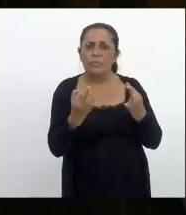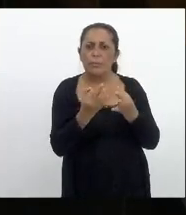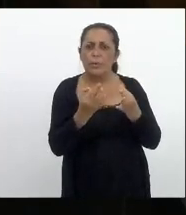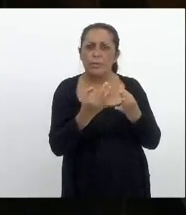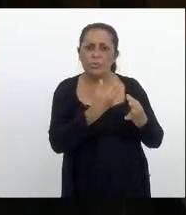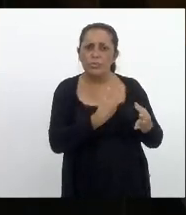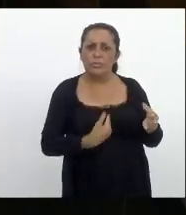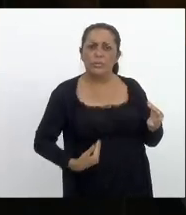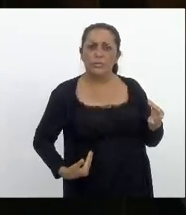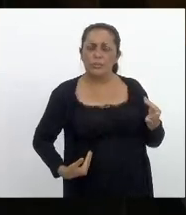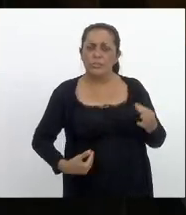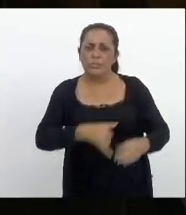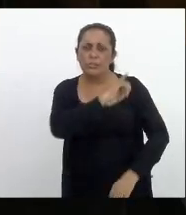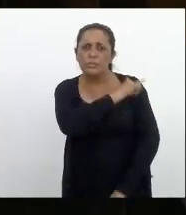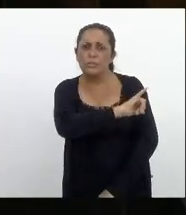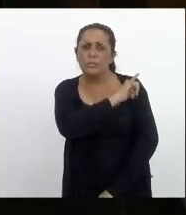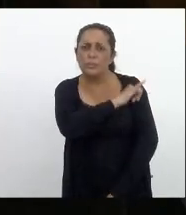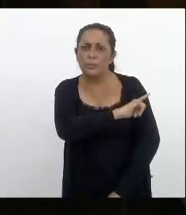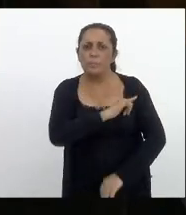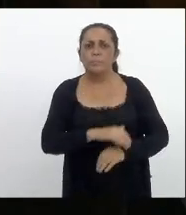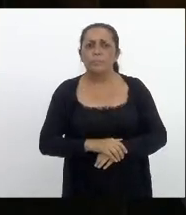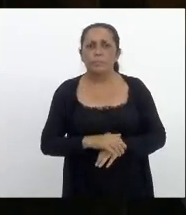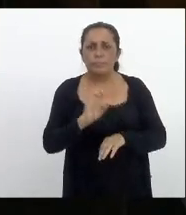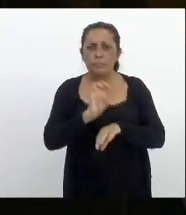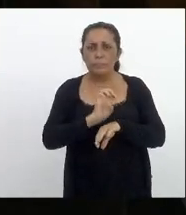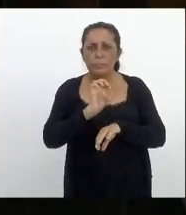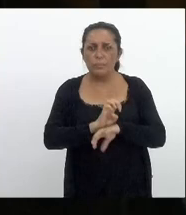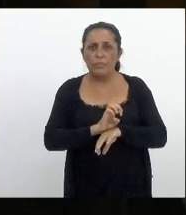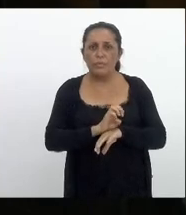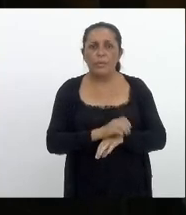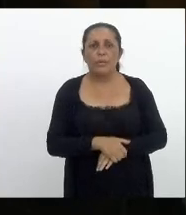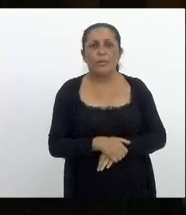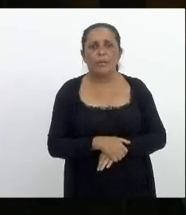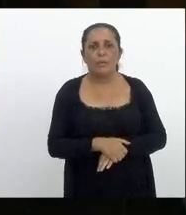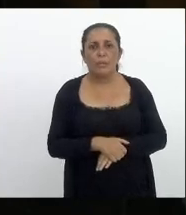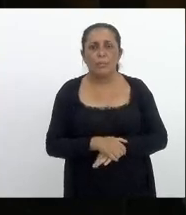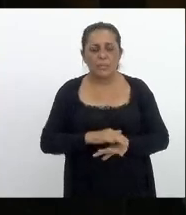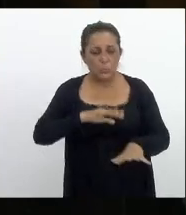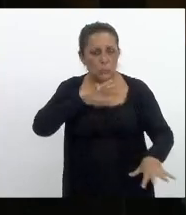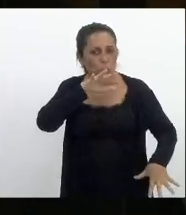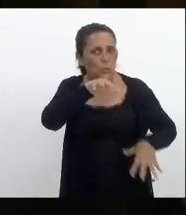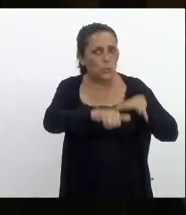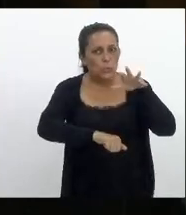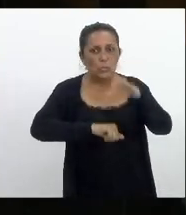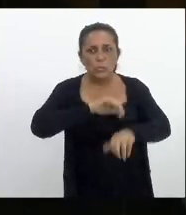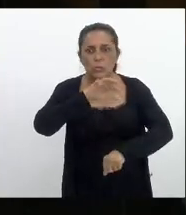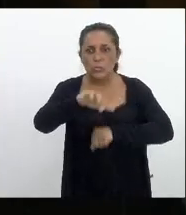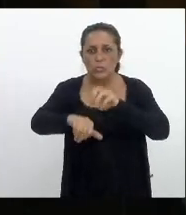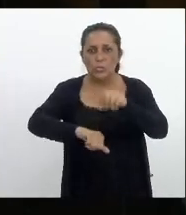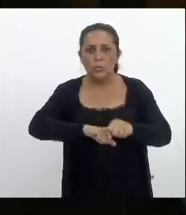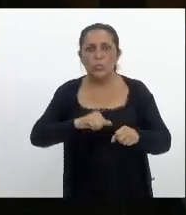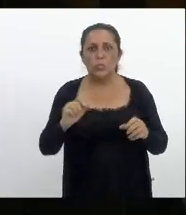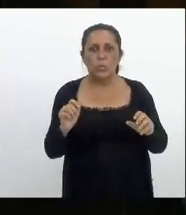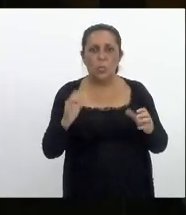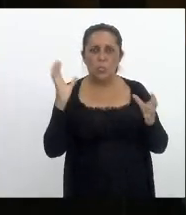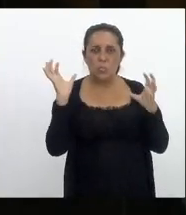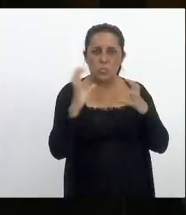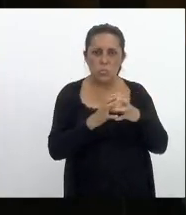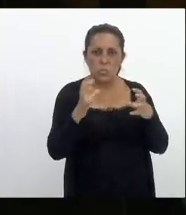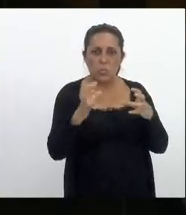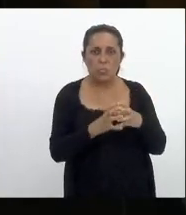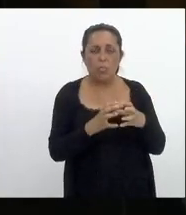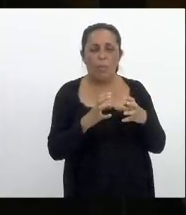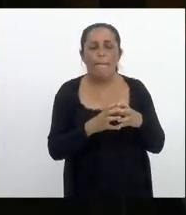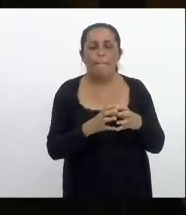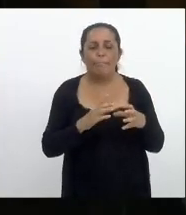o nosso estado do Rio de Janeiro ele vem sendo saqueado por uma quadrilha quadrilha essa que levou o nosso